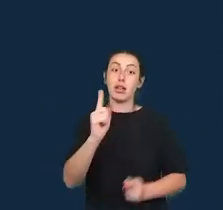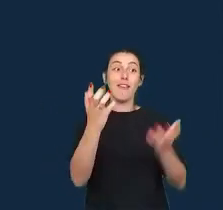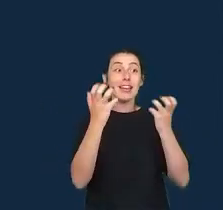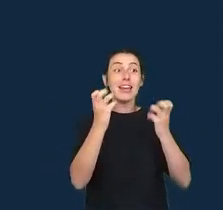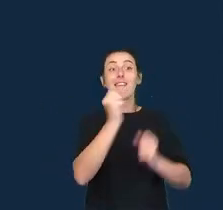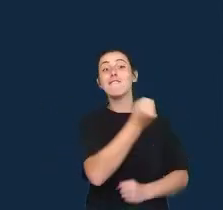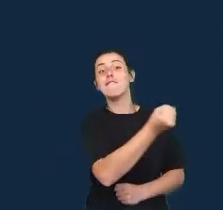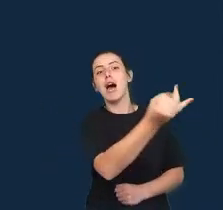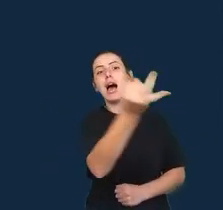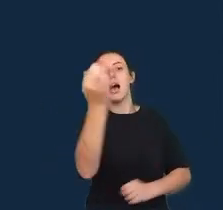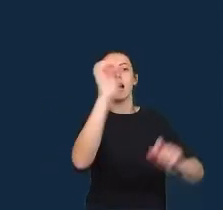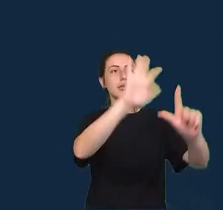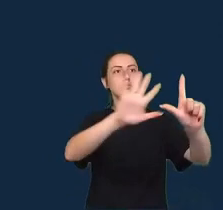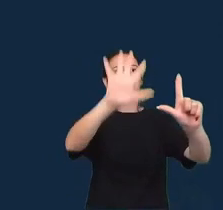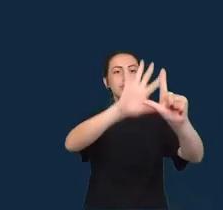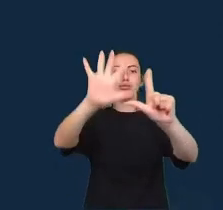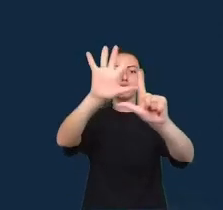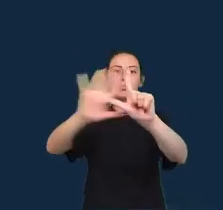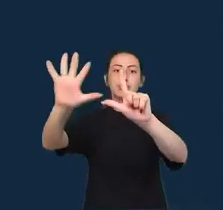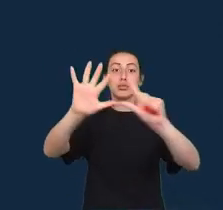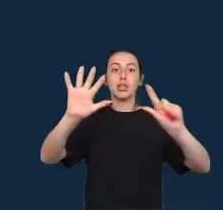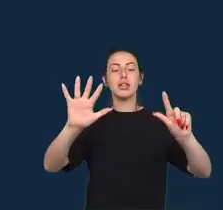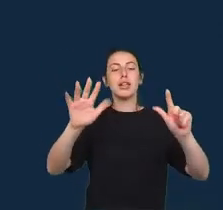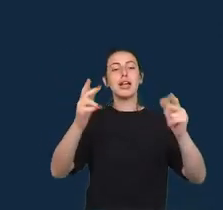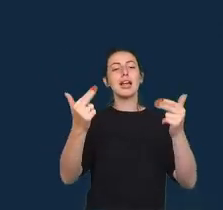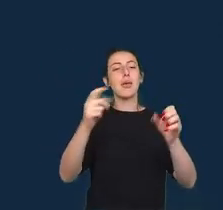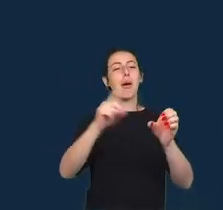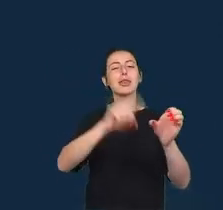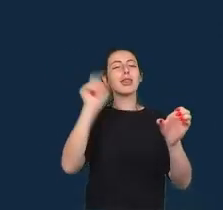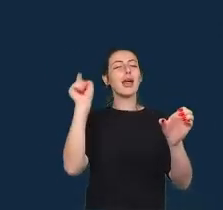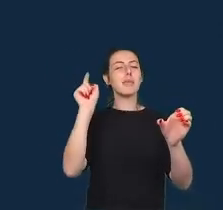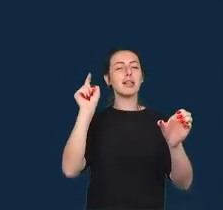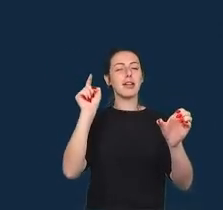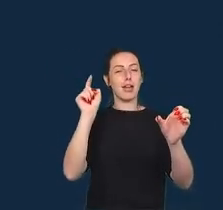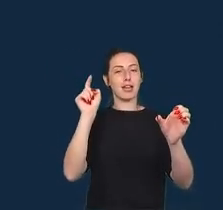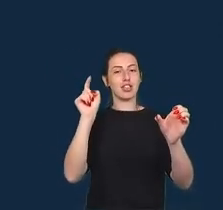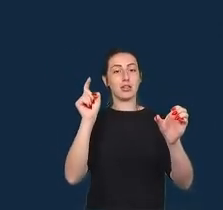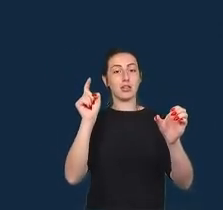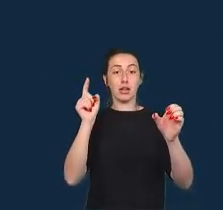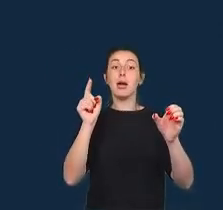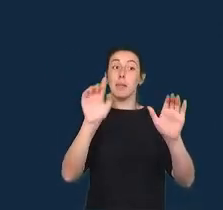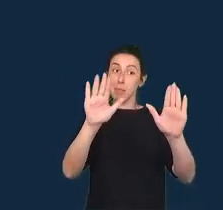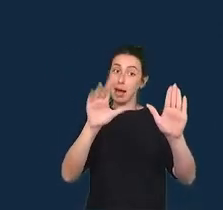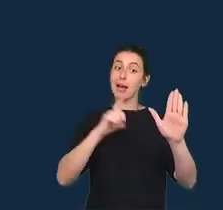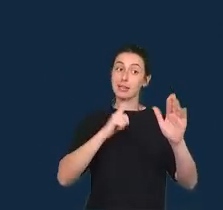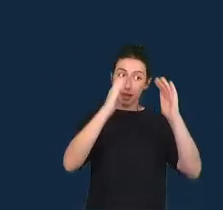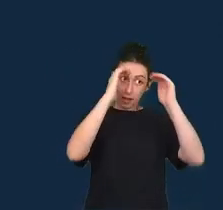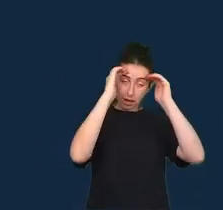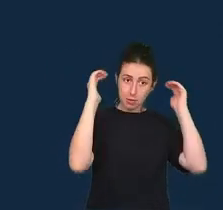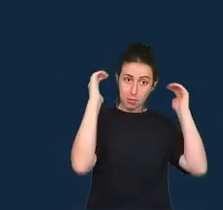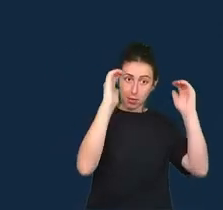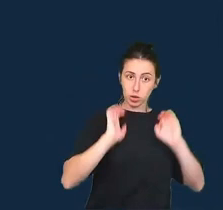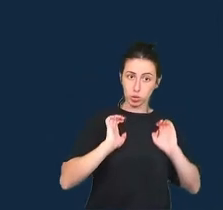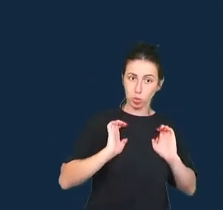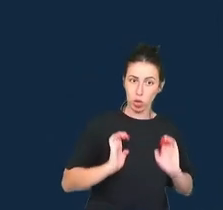organizadas organizadas acerca de princípios éticos, de equalitários e de